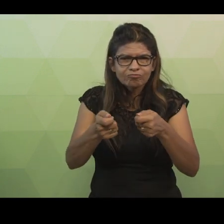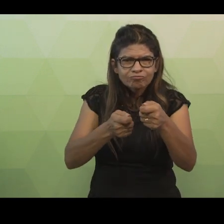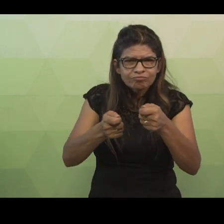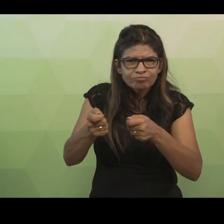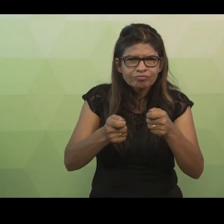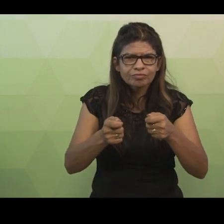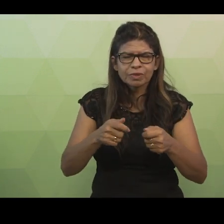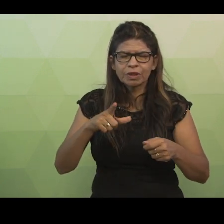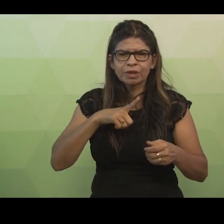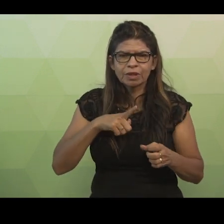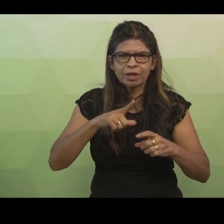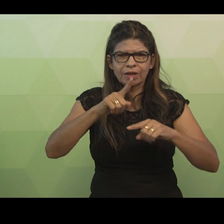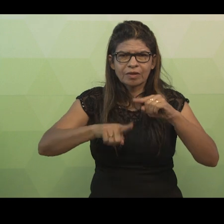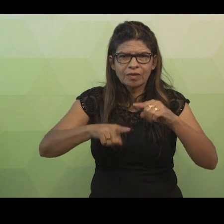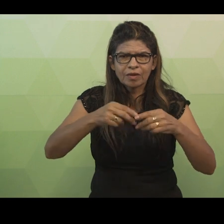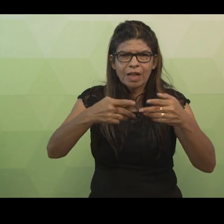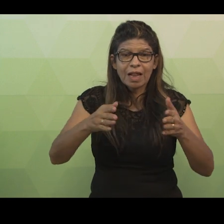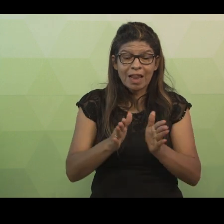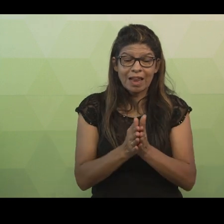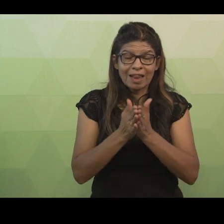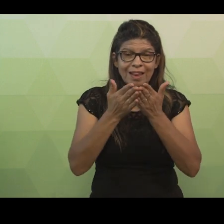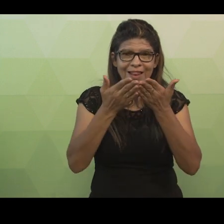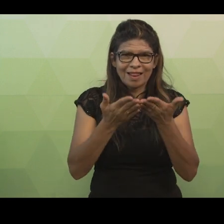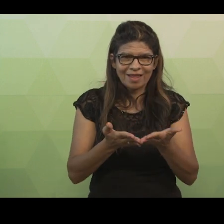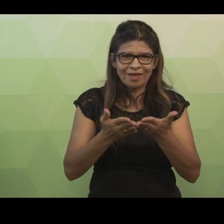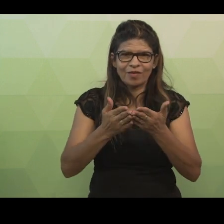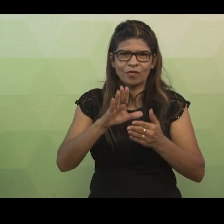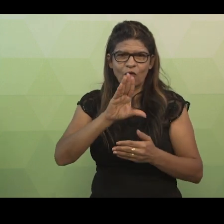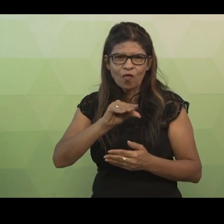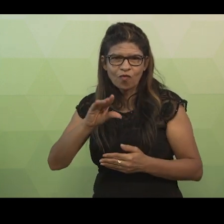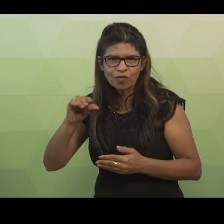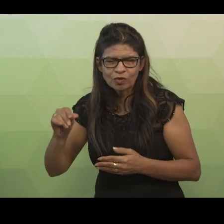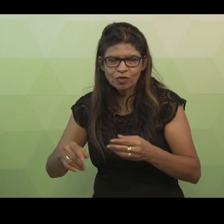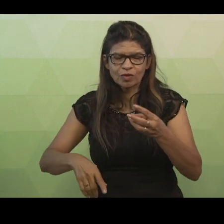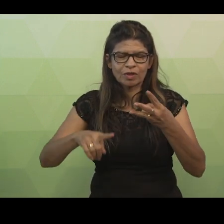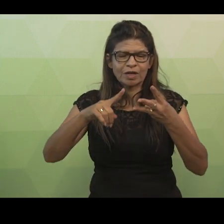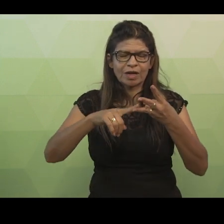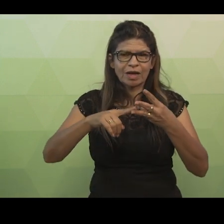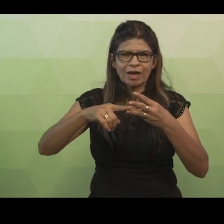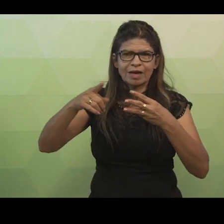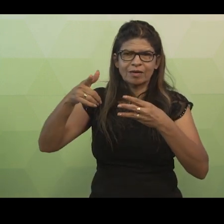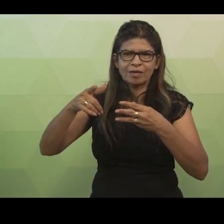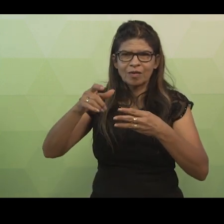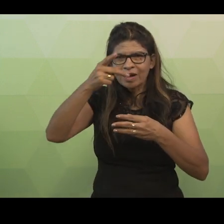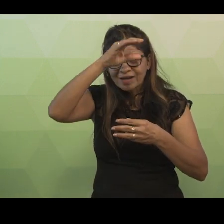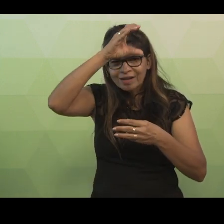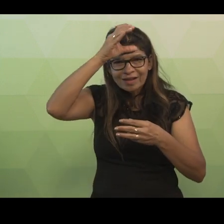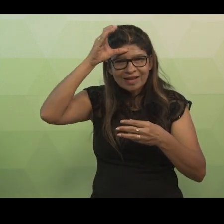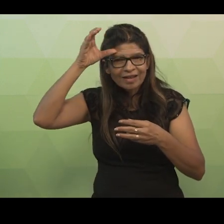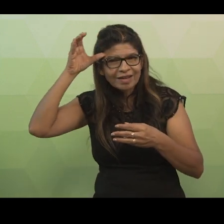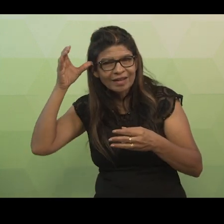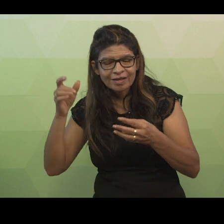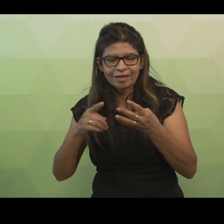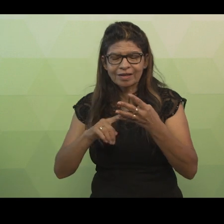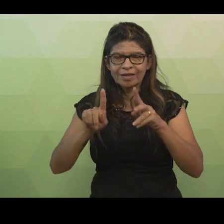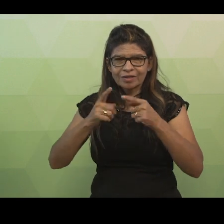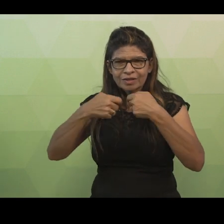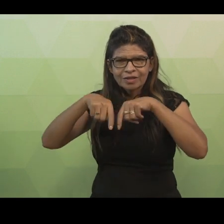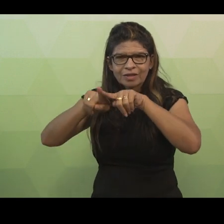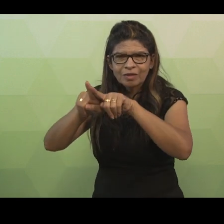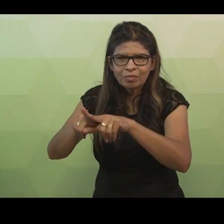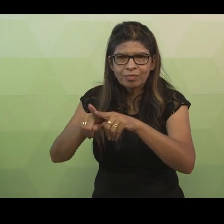seguintes objetos. Livro, funcionário, cliente, empréstimo, devolução, reserva,